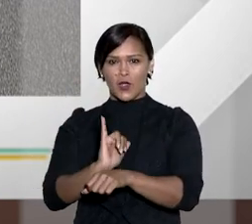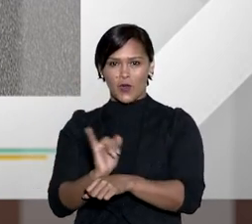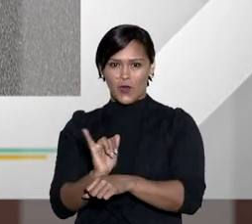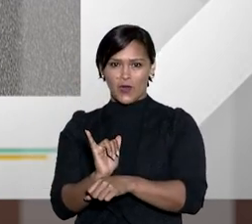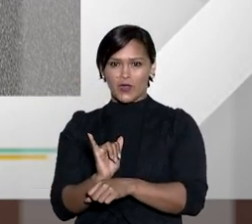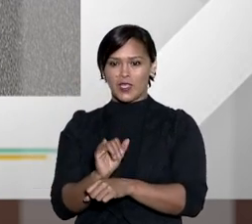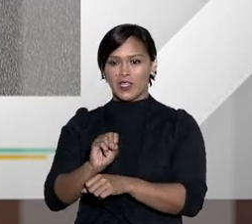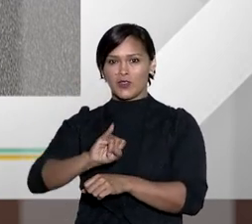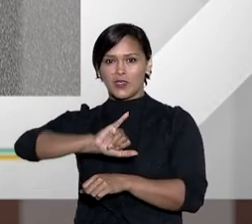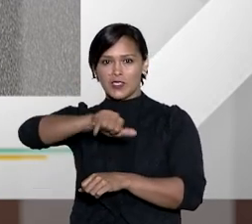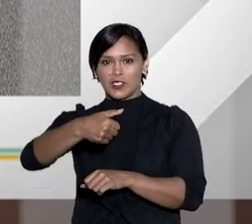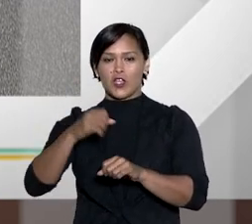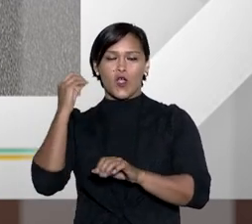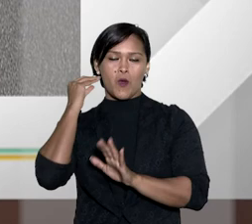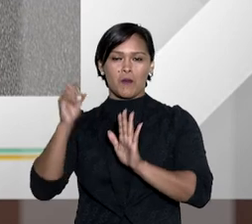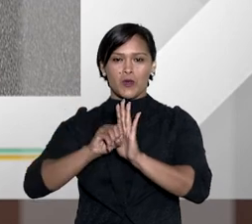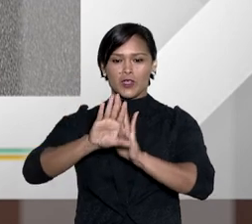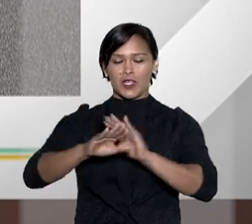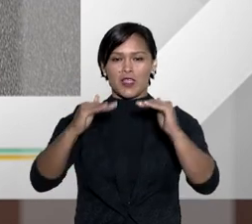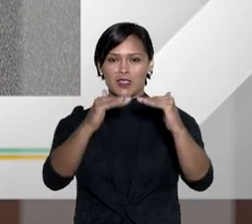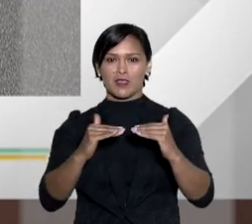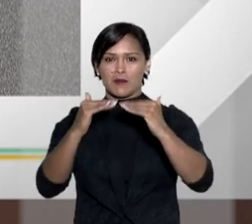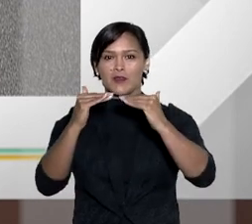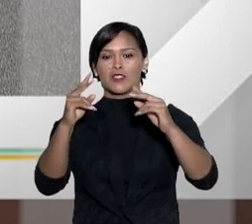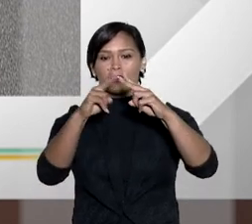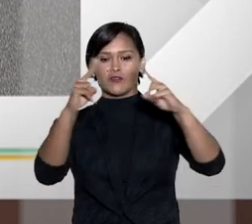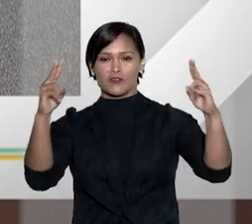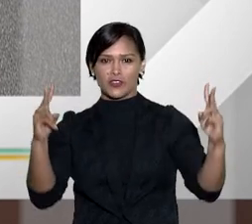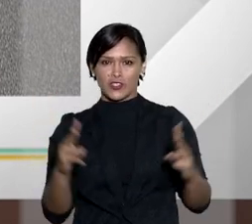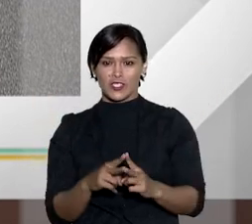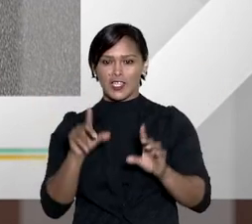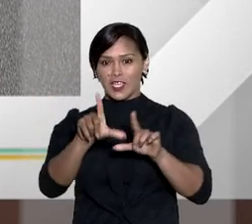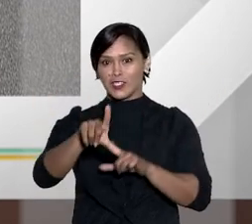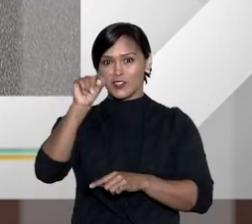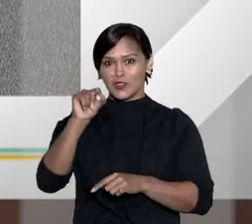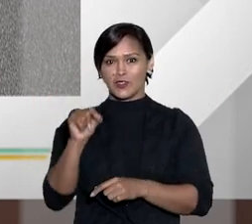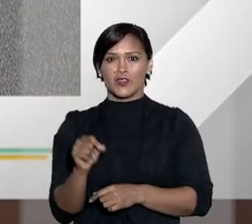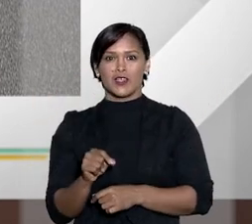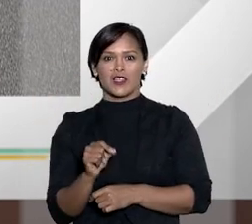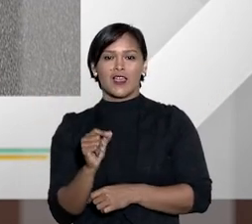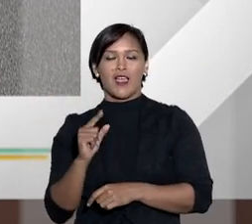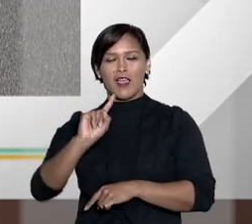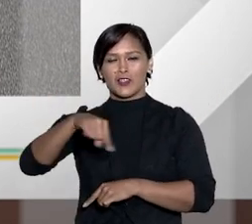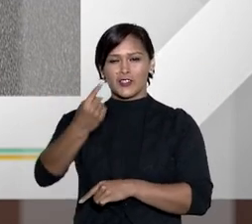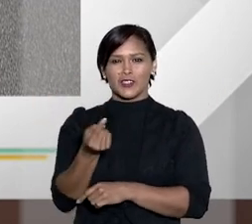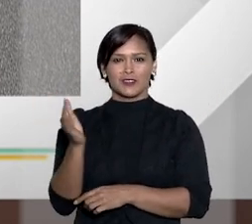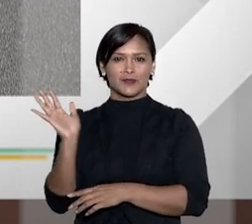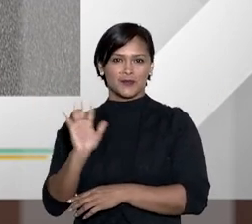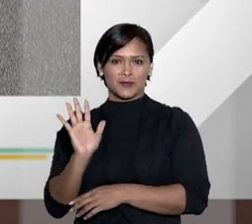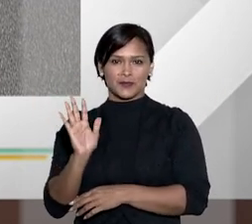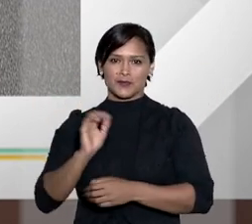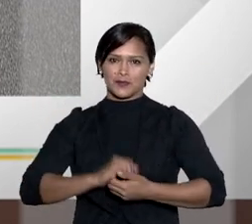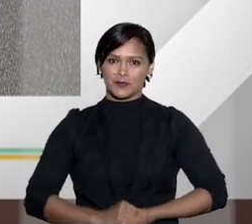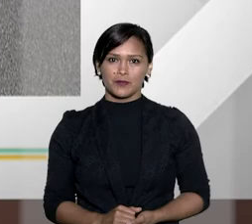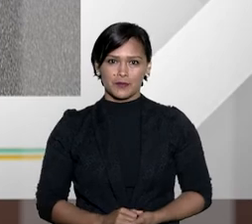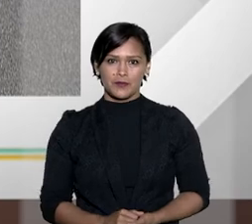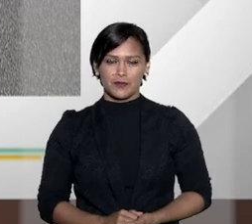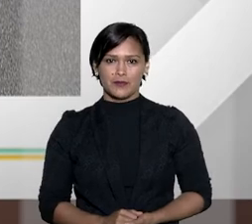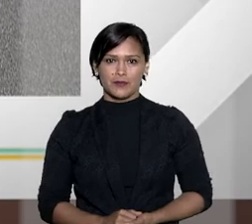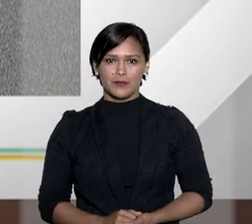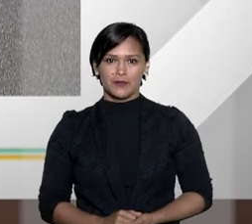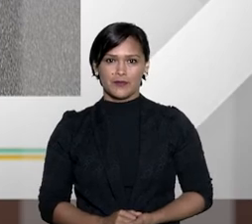Justiça da Rádio Justiça e no canal do STJ no Youtube e em podcast nas plataformas de stream de sua preferência